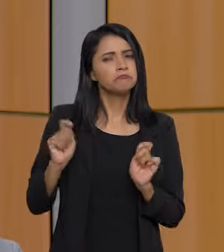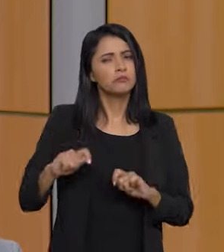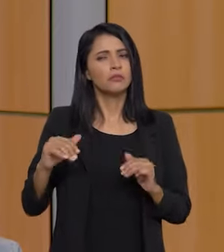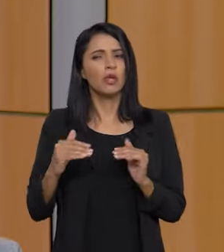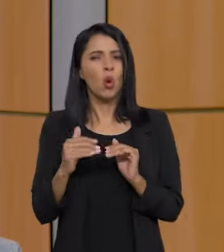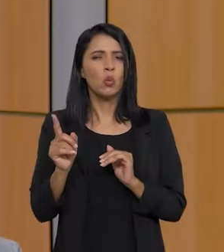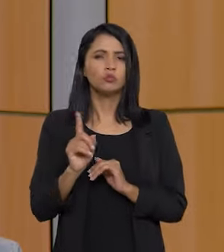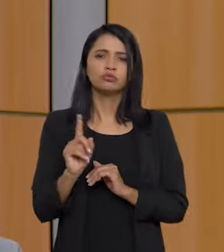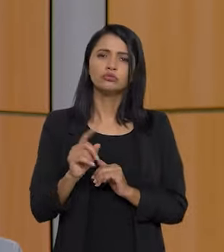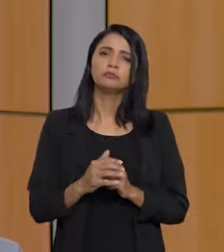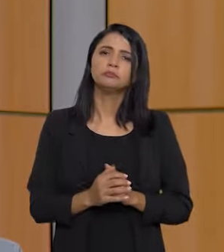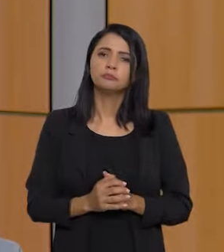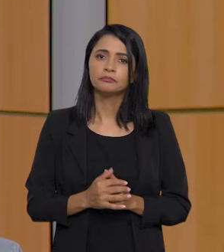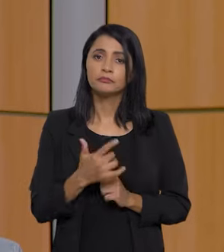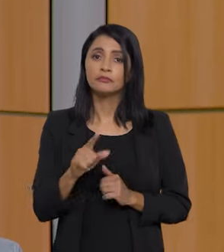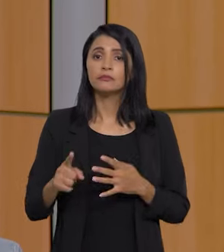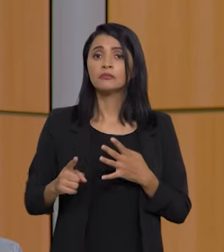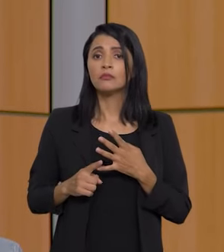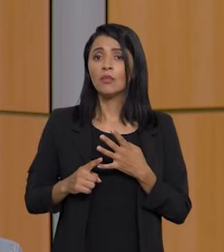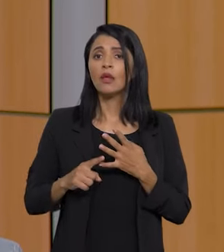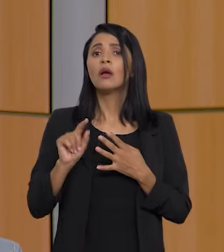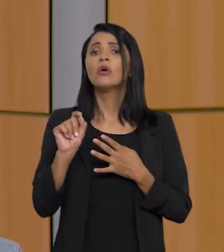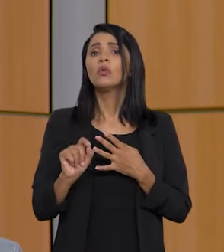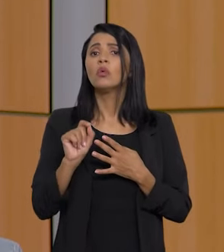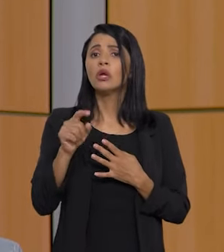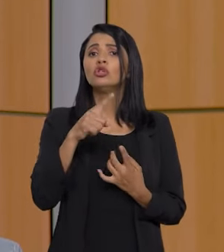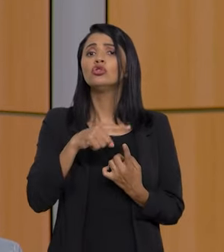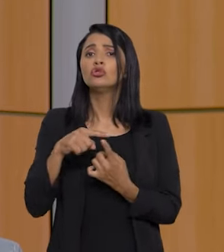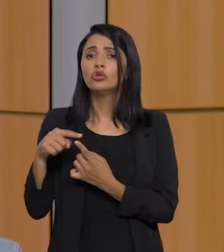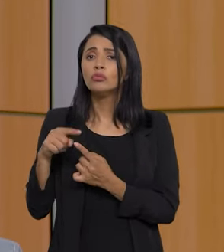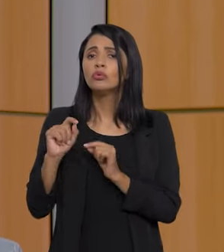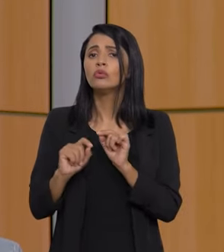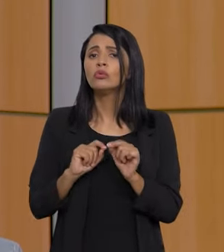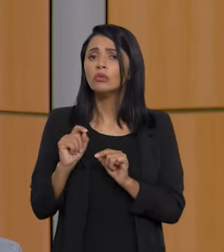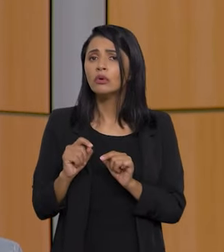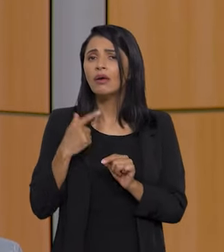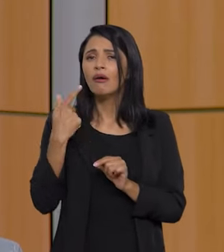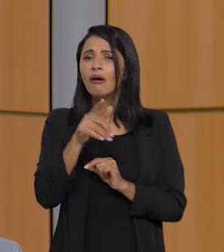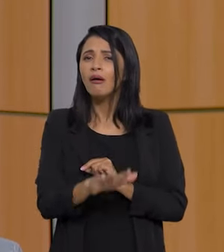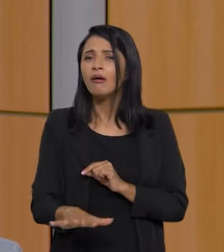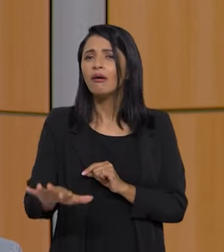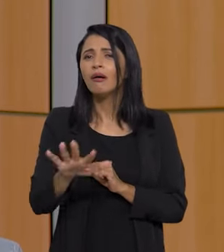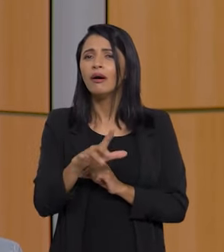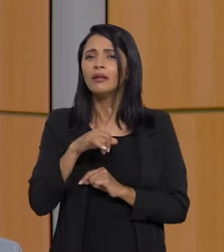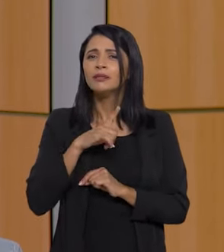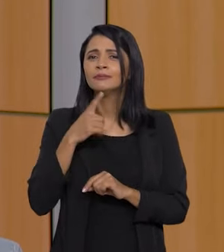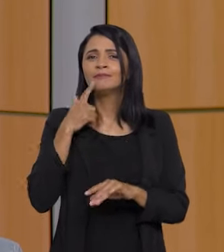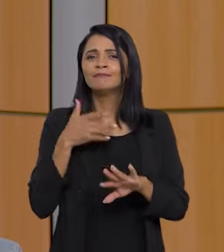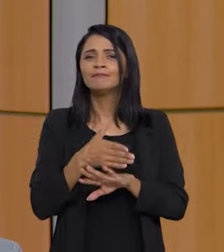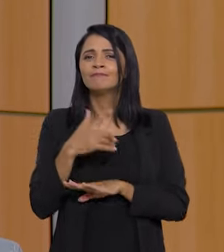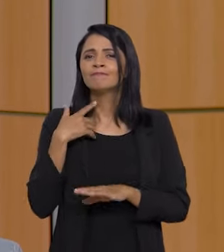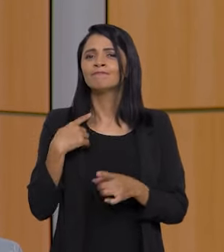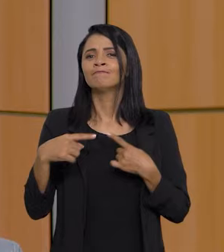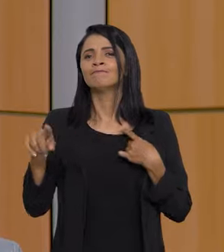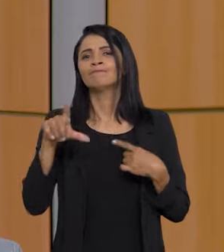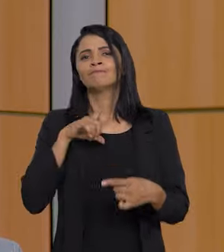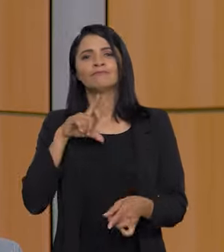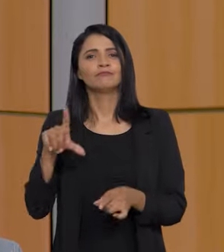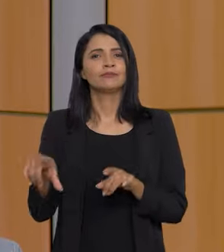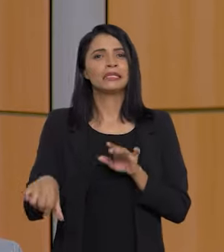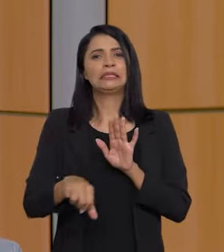E uma quarta modalidade são aquelas áreas que estejam envolvidas em algum tipo de ilícito.